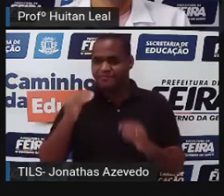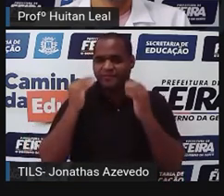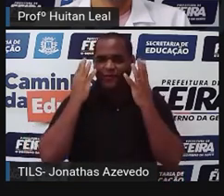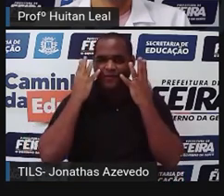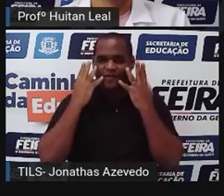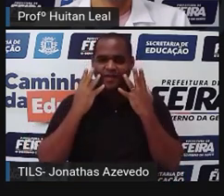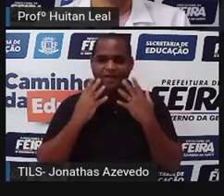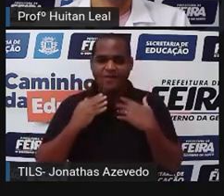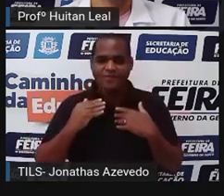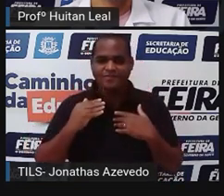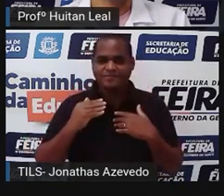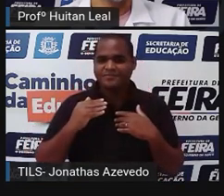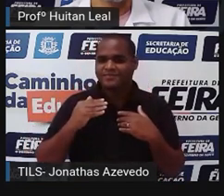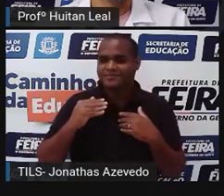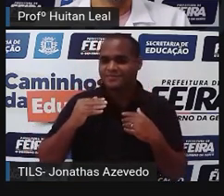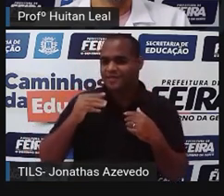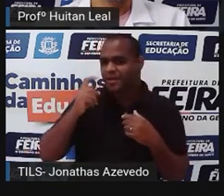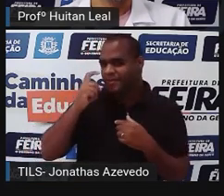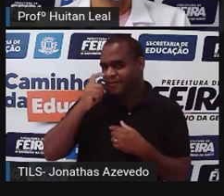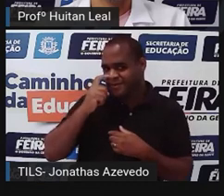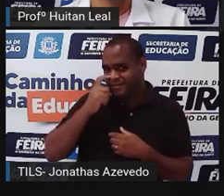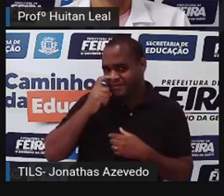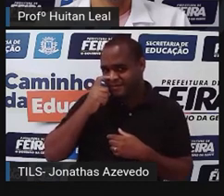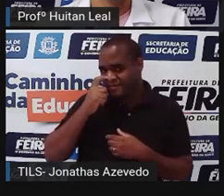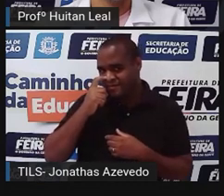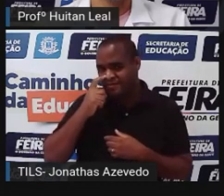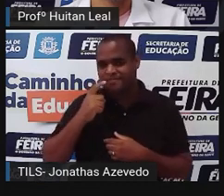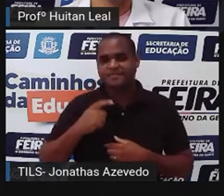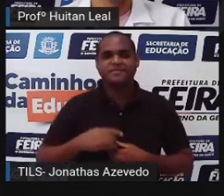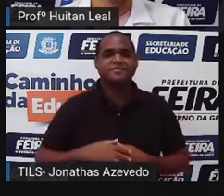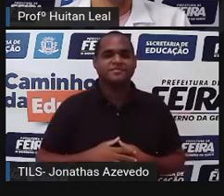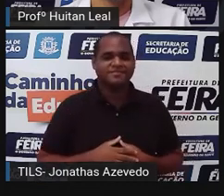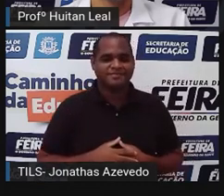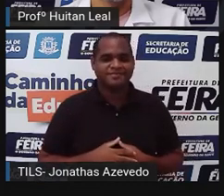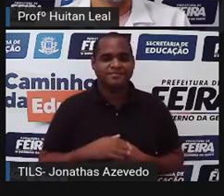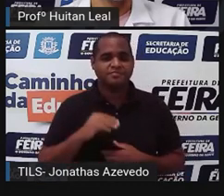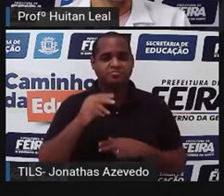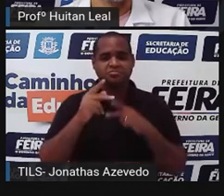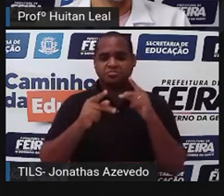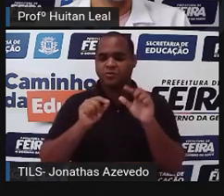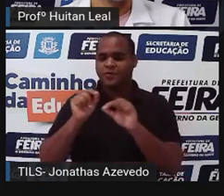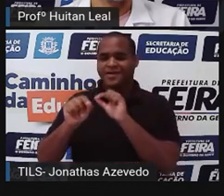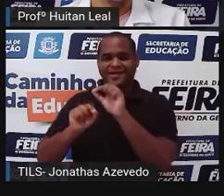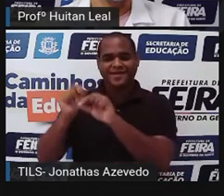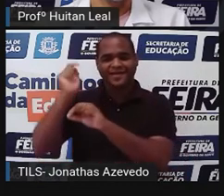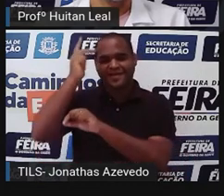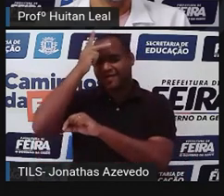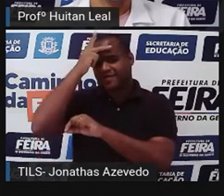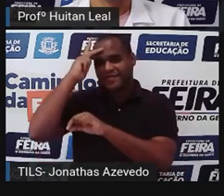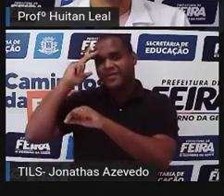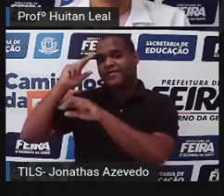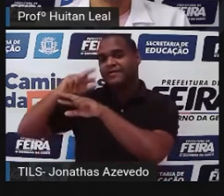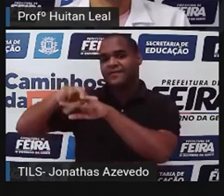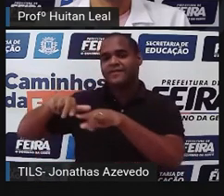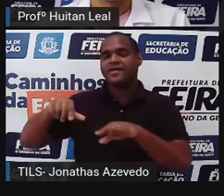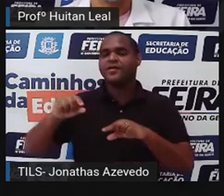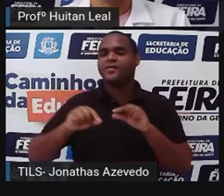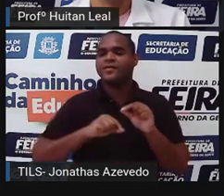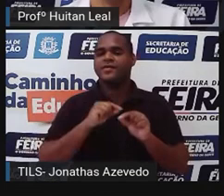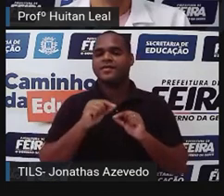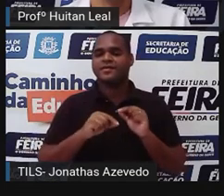Onde é que se passa a história? Como se passa? Quem são e como são os personagens da história? Olha também